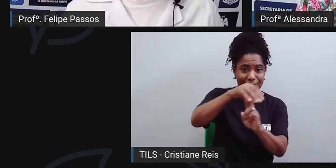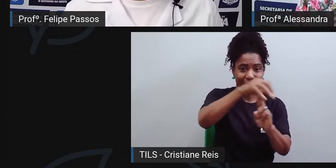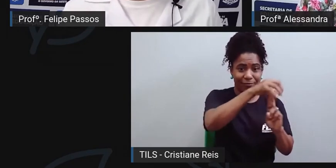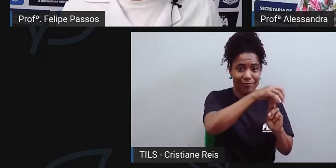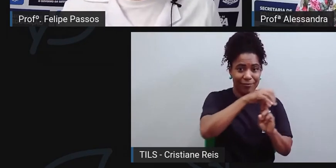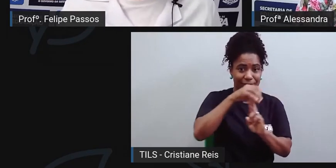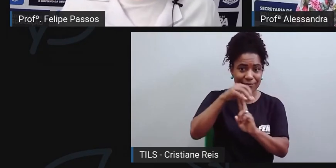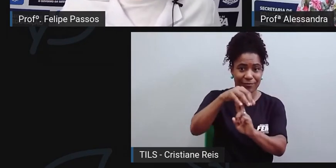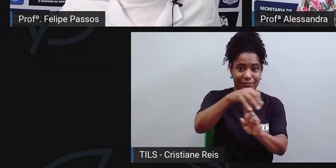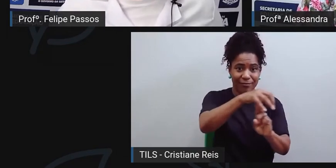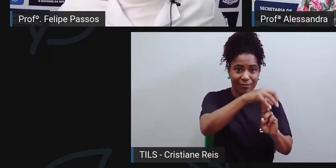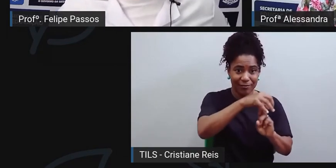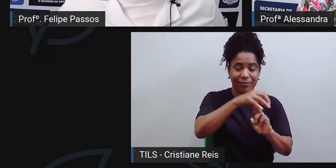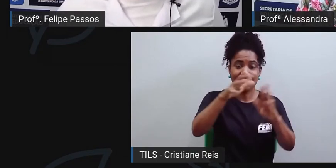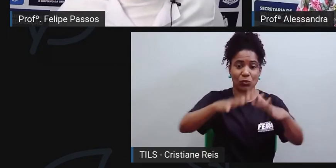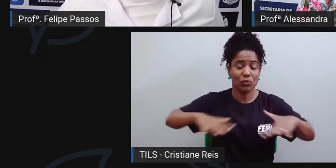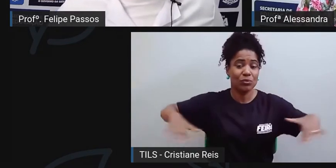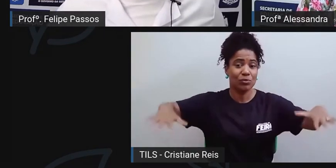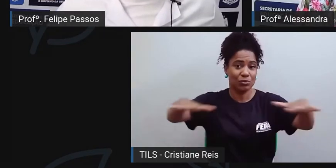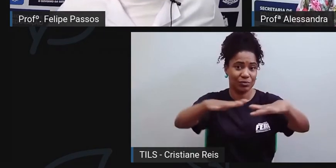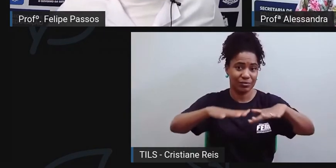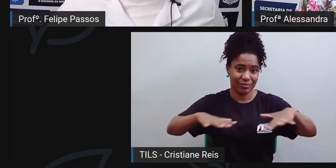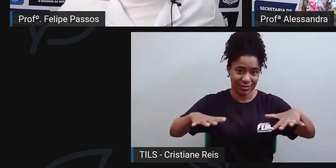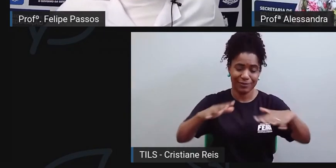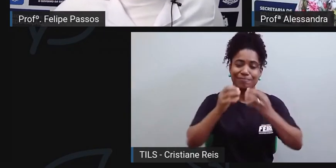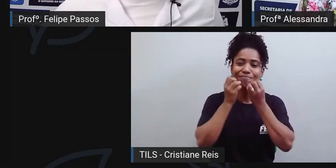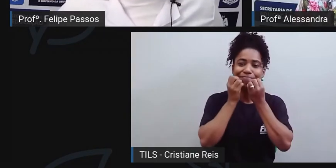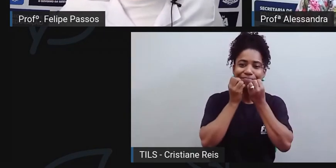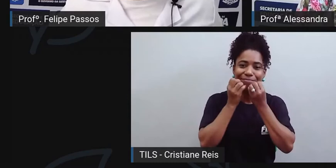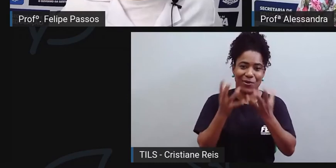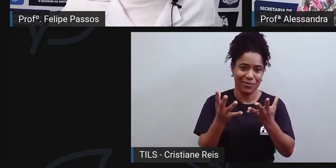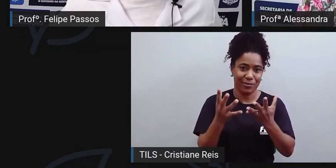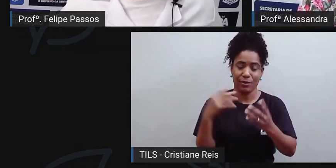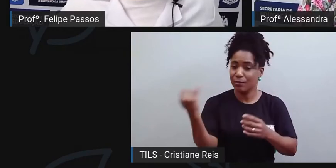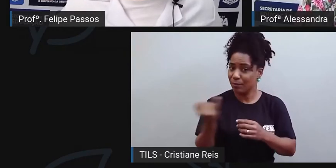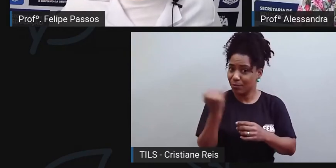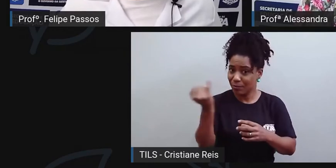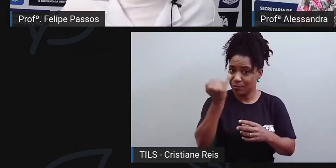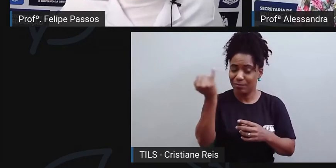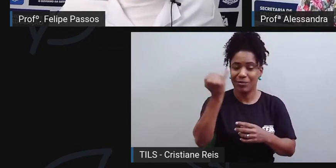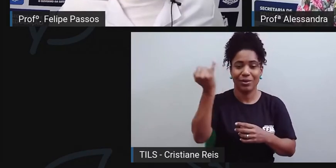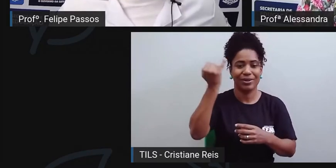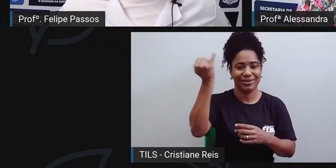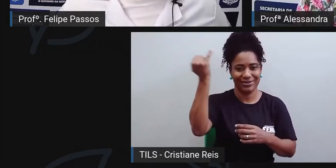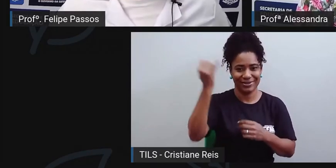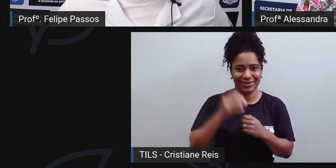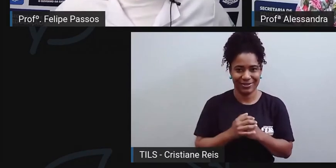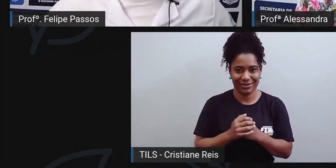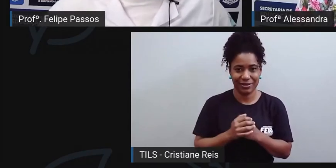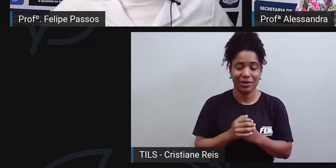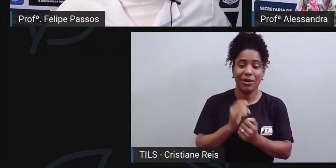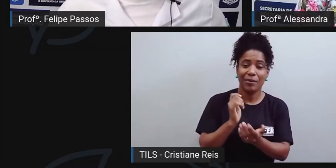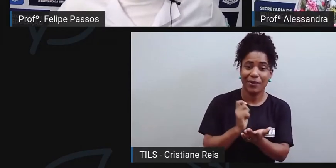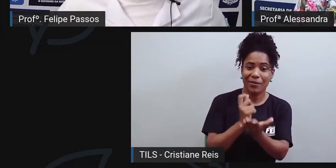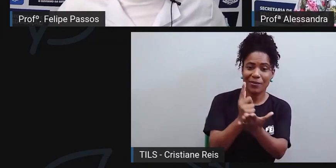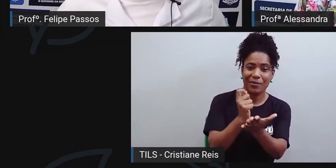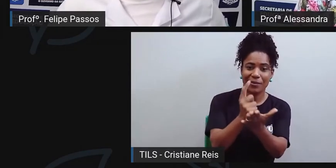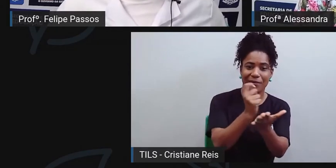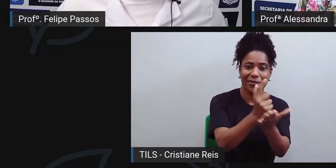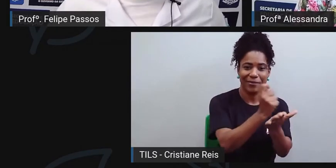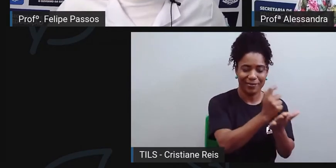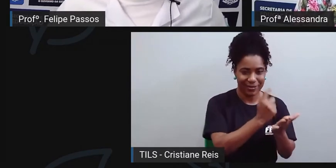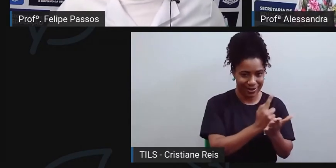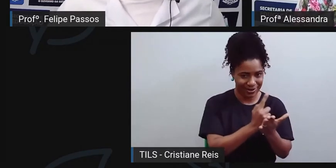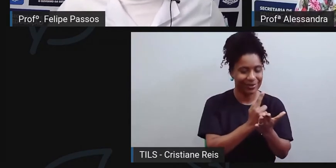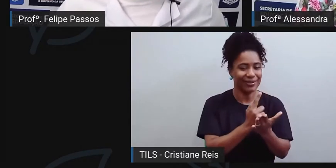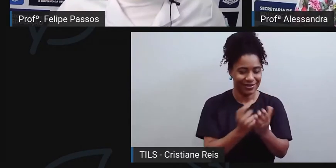um espaço muito bom e muito importante para a gente consumir produtos da agricultura familiar,